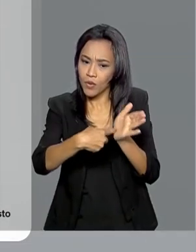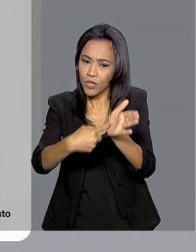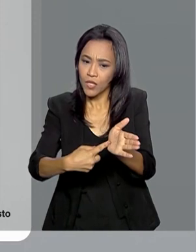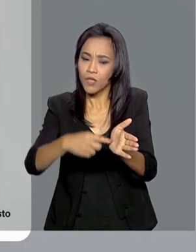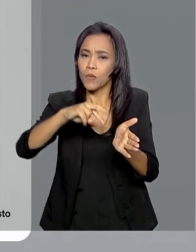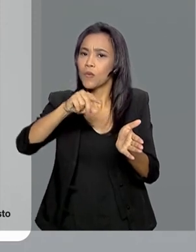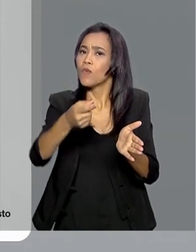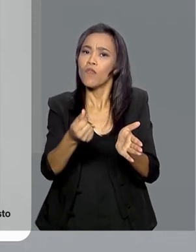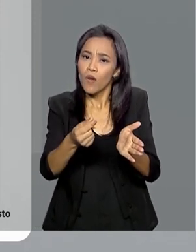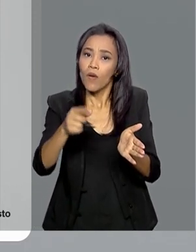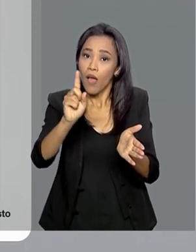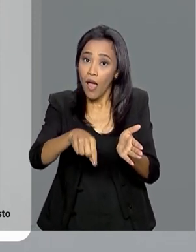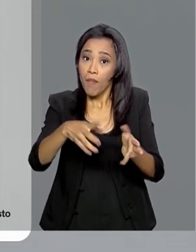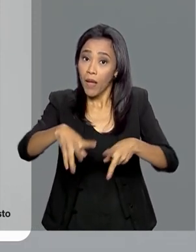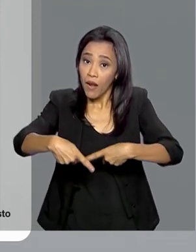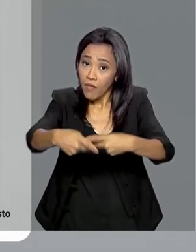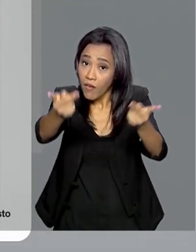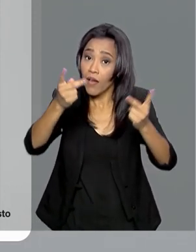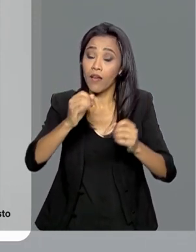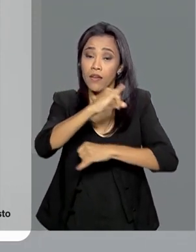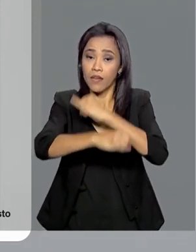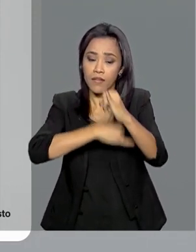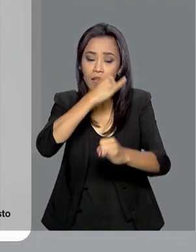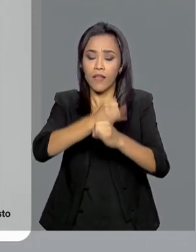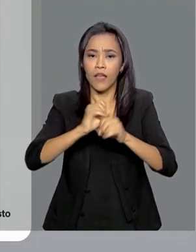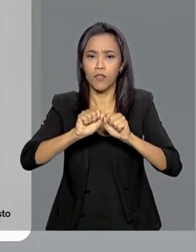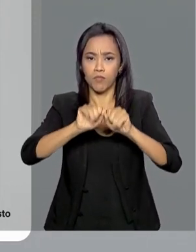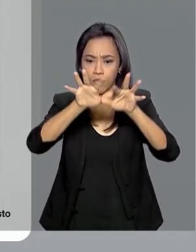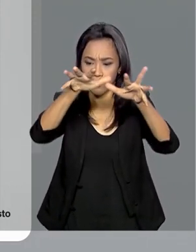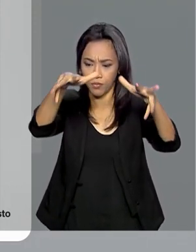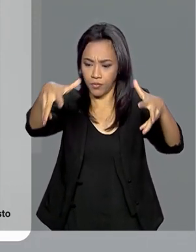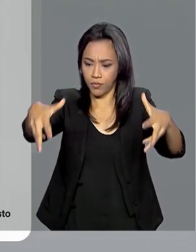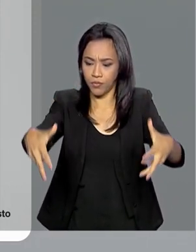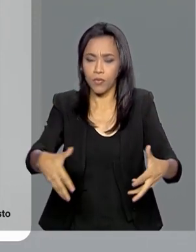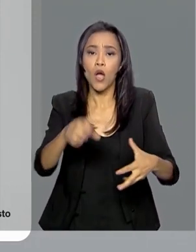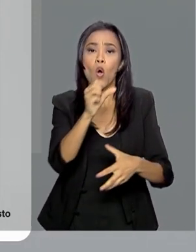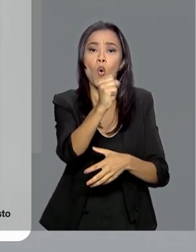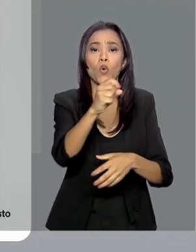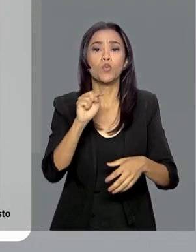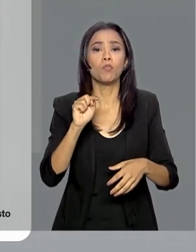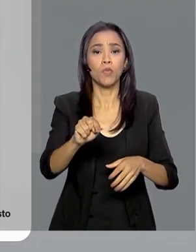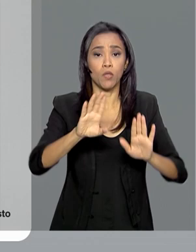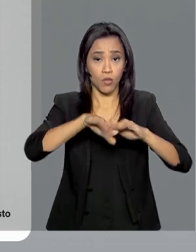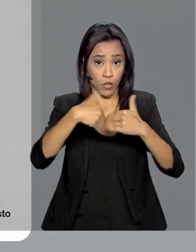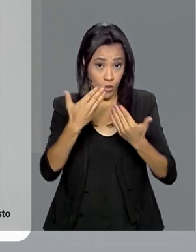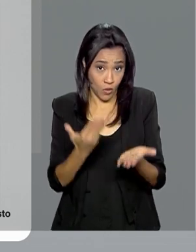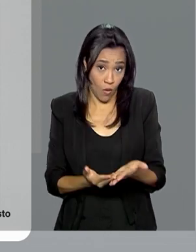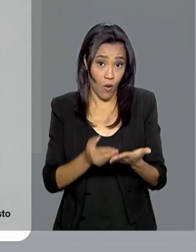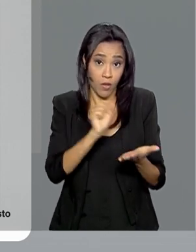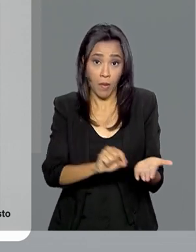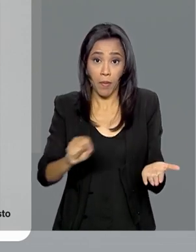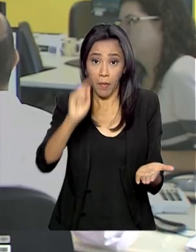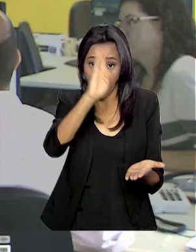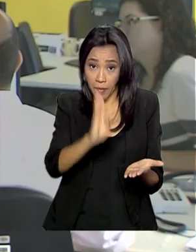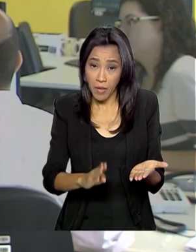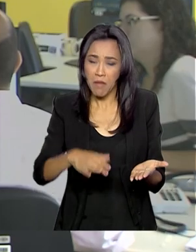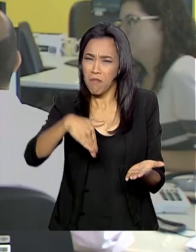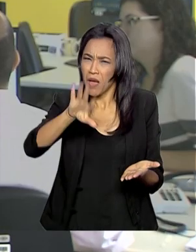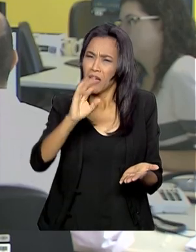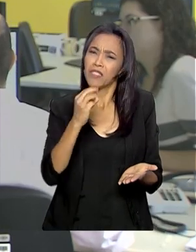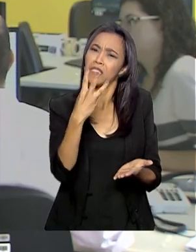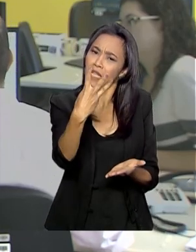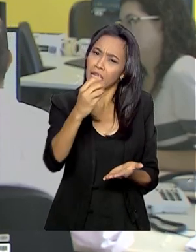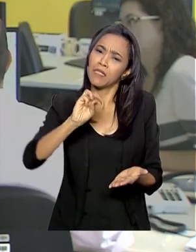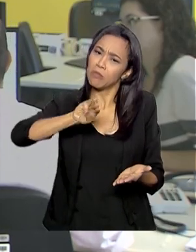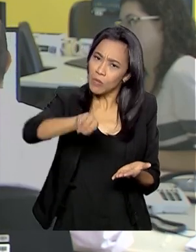que será usado para levar a internet via satélite a 8 mil escolas rurais do país, beneficiando quase 3 bilhões de estudantes